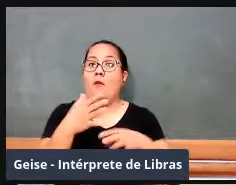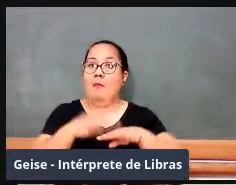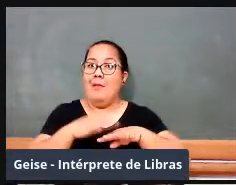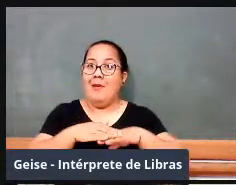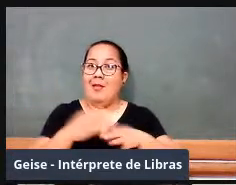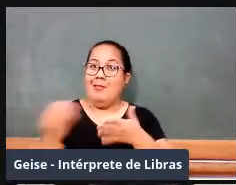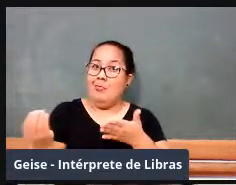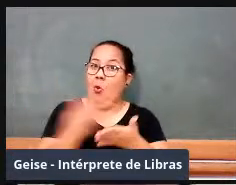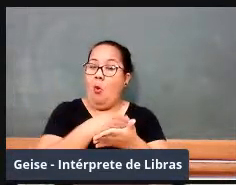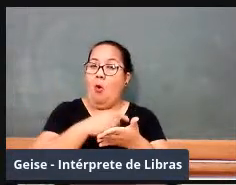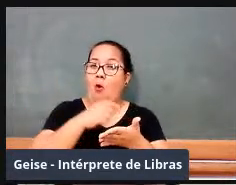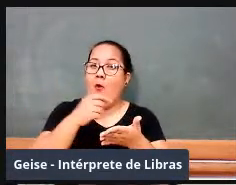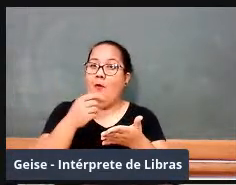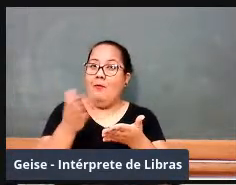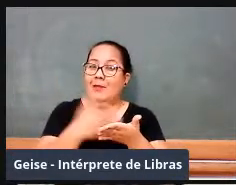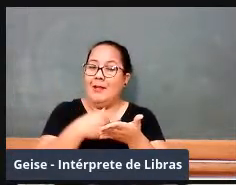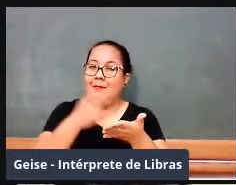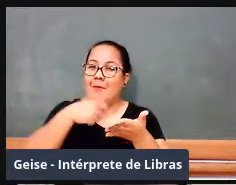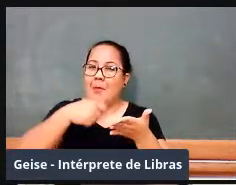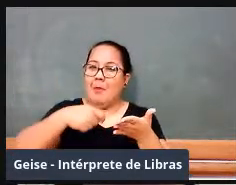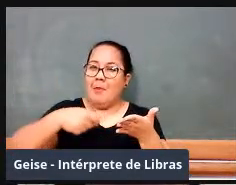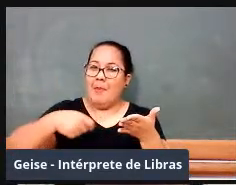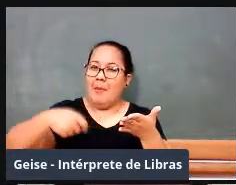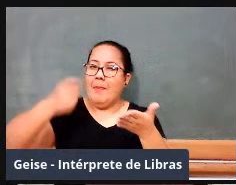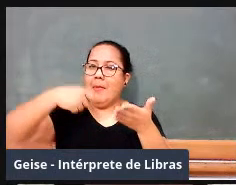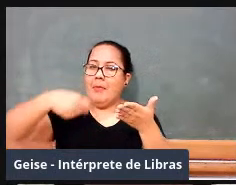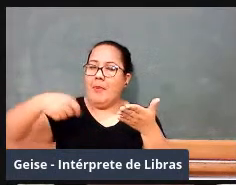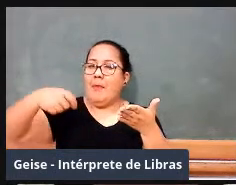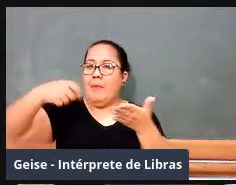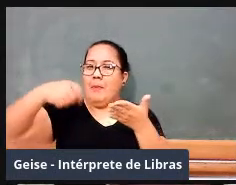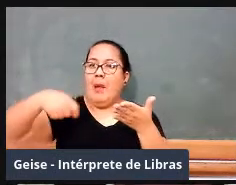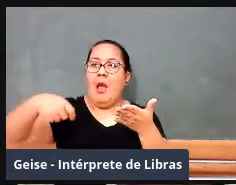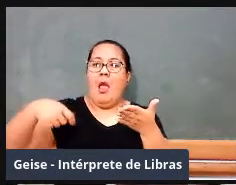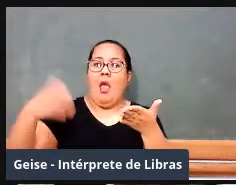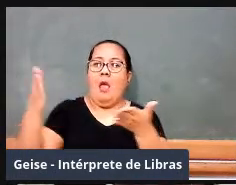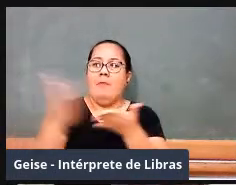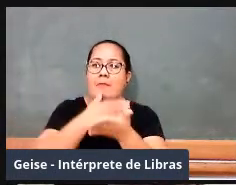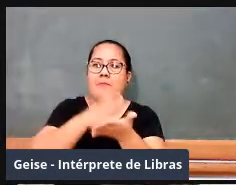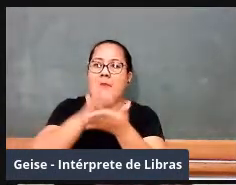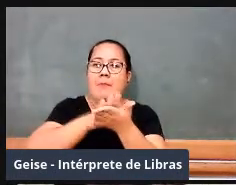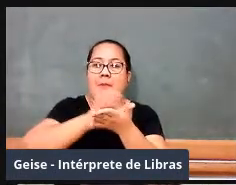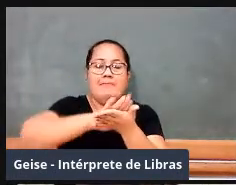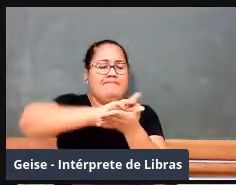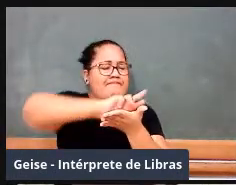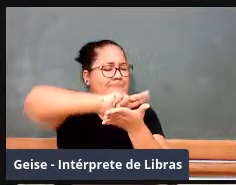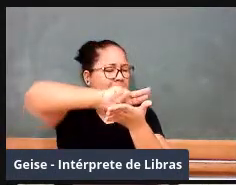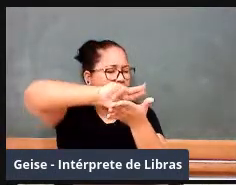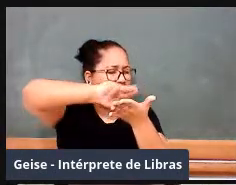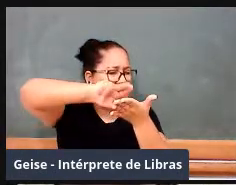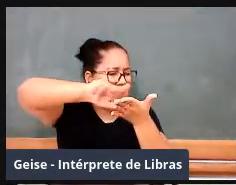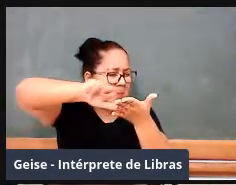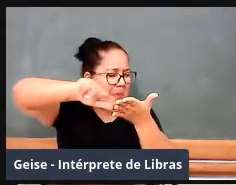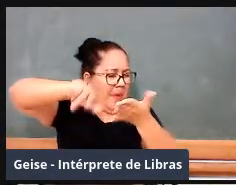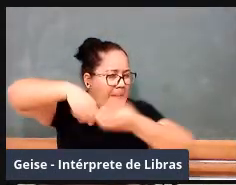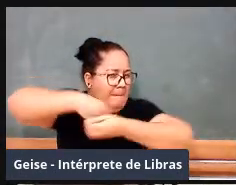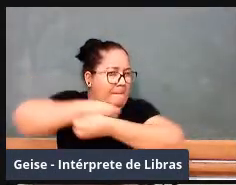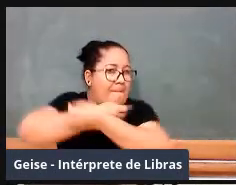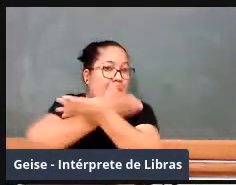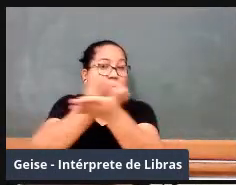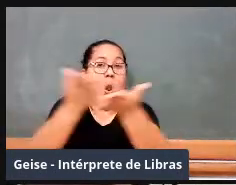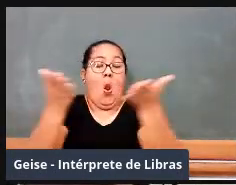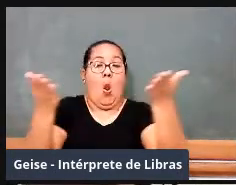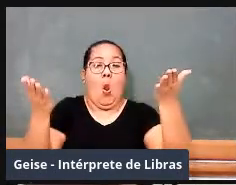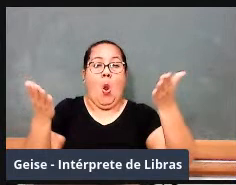um pioneiro, ele vendeu milhões de exemplares, a gente sabe disso, porque a gente trabalhou nos arquivos da